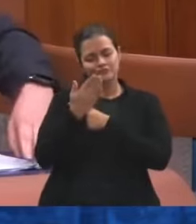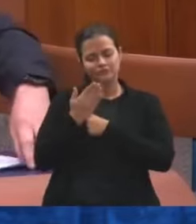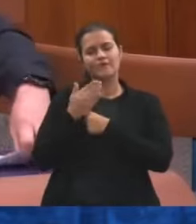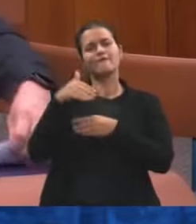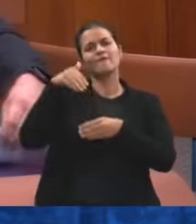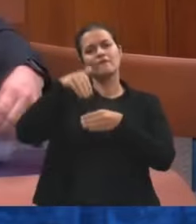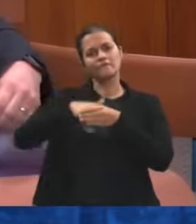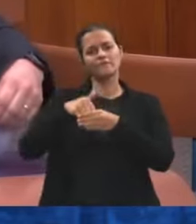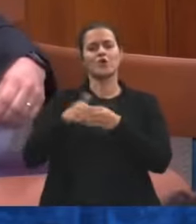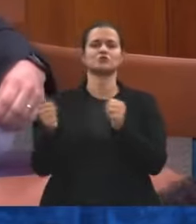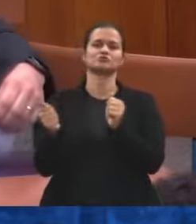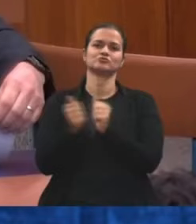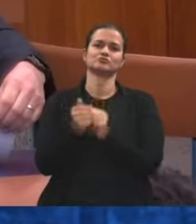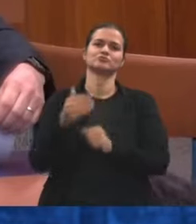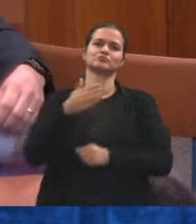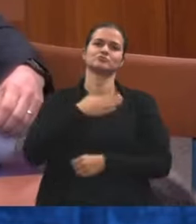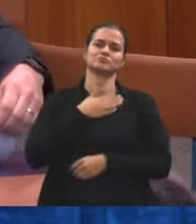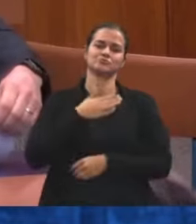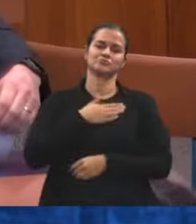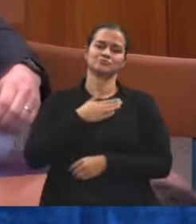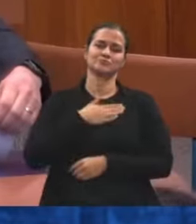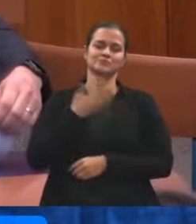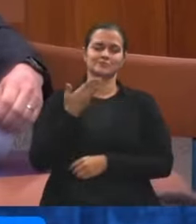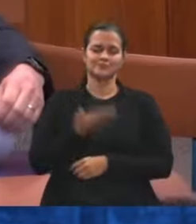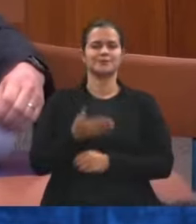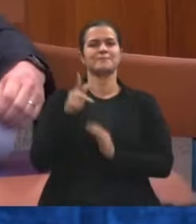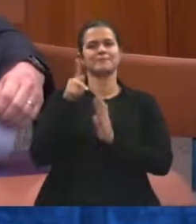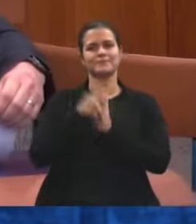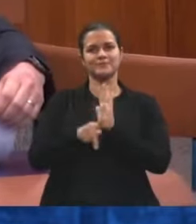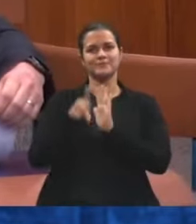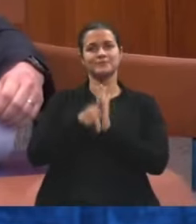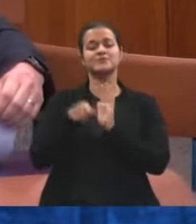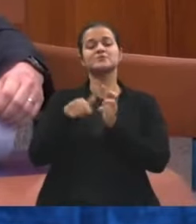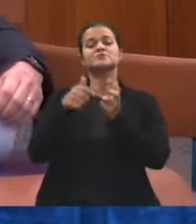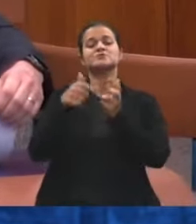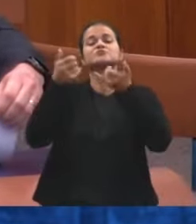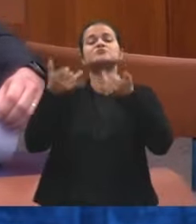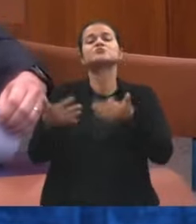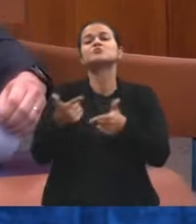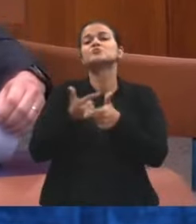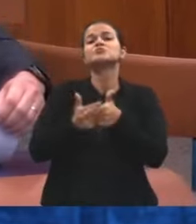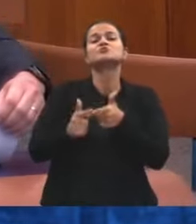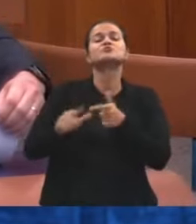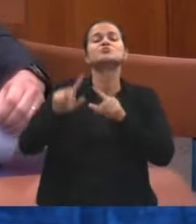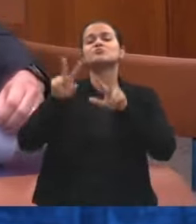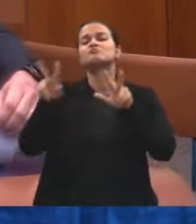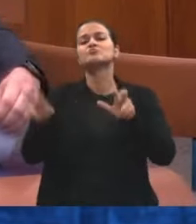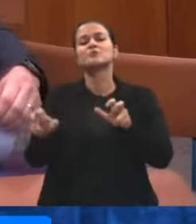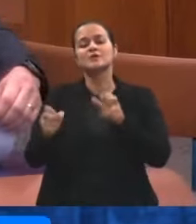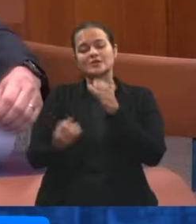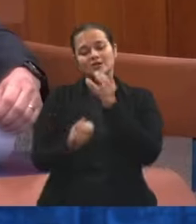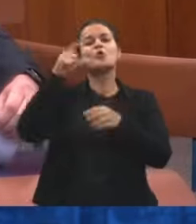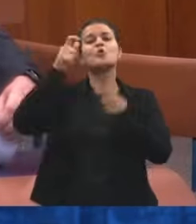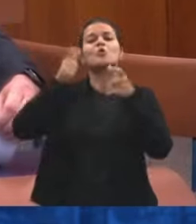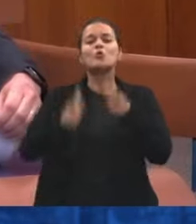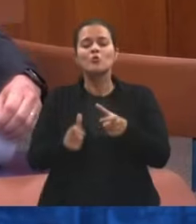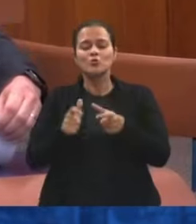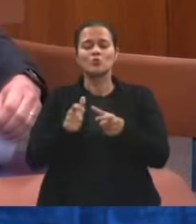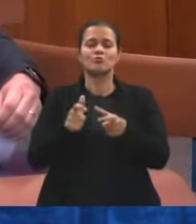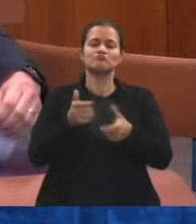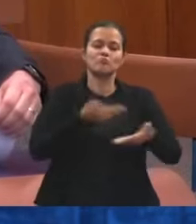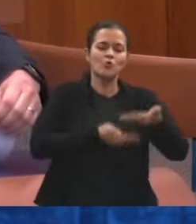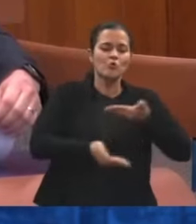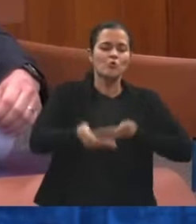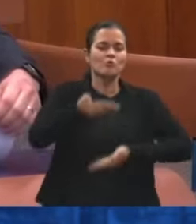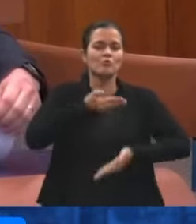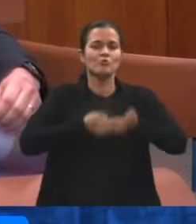comigo nesse projeto que dispõe sobre a criação de um programa de centro de convivência dos idosos